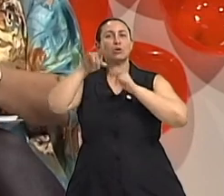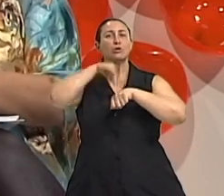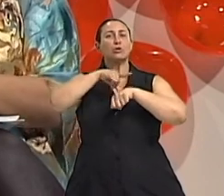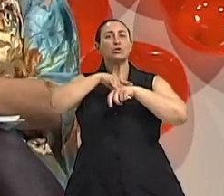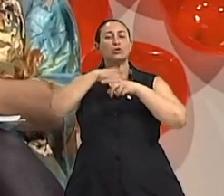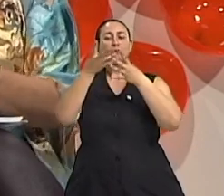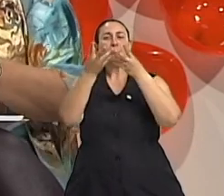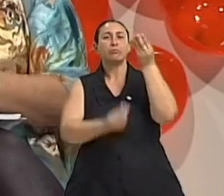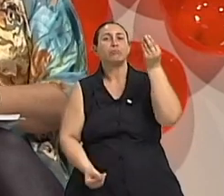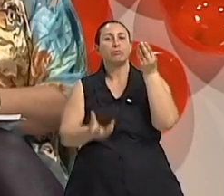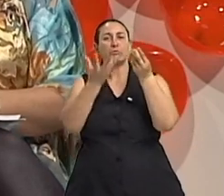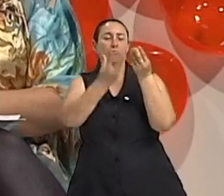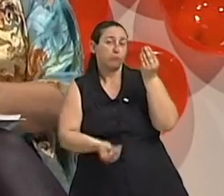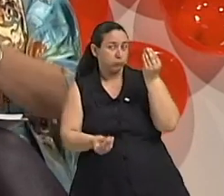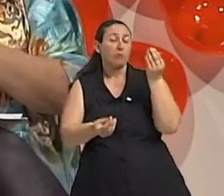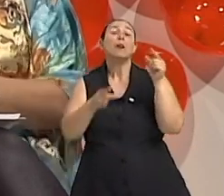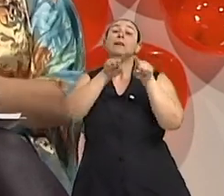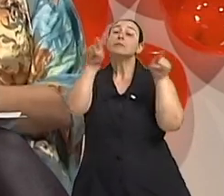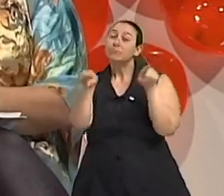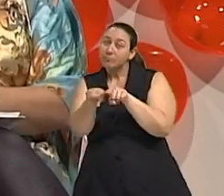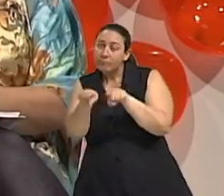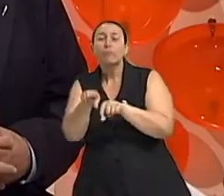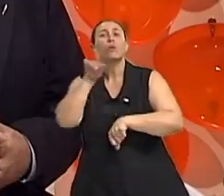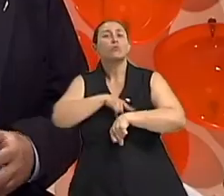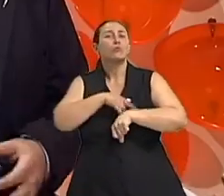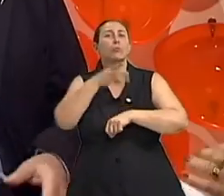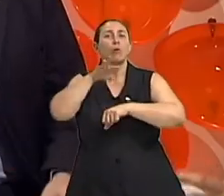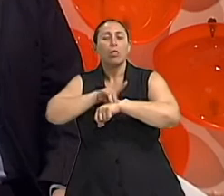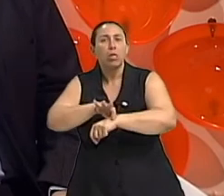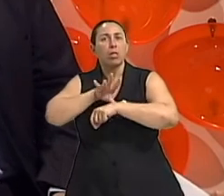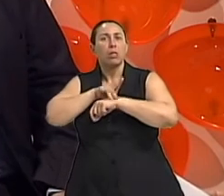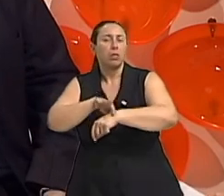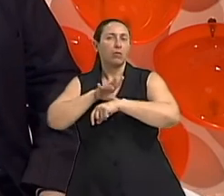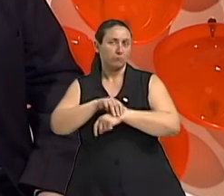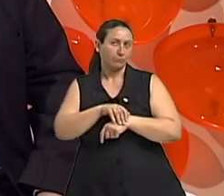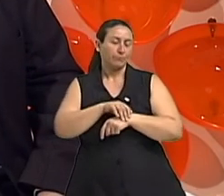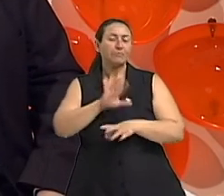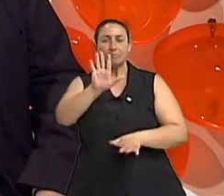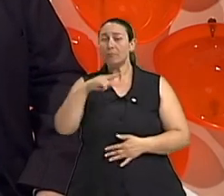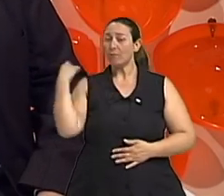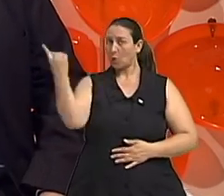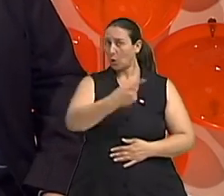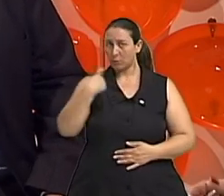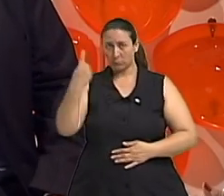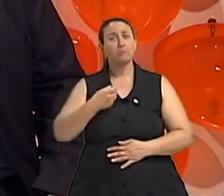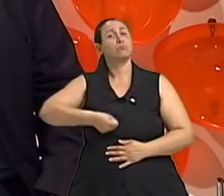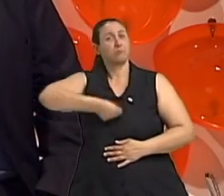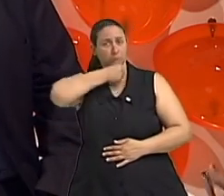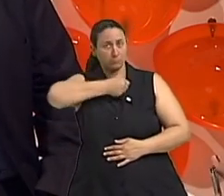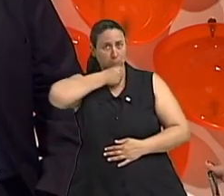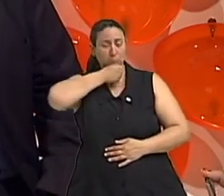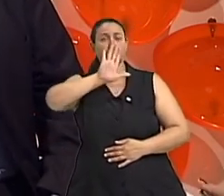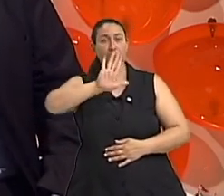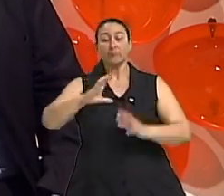dessa contenção voluntária. Sim. Todos nós envelhecemos. A nossa bexiga